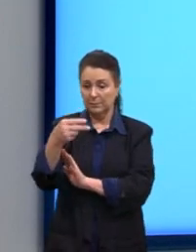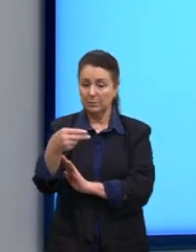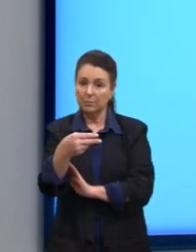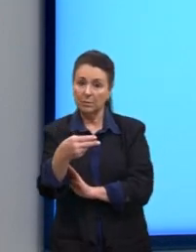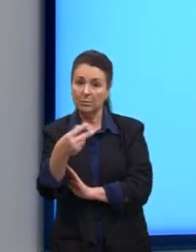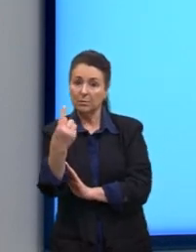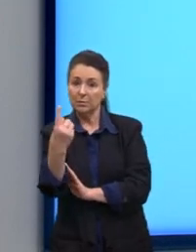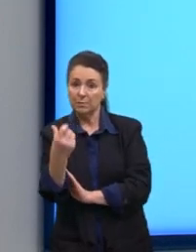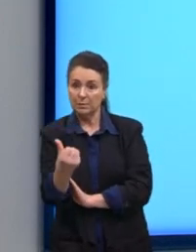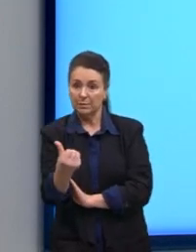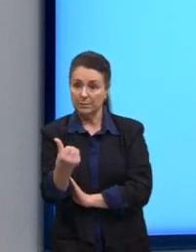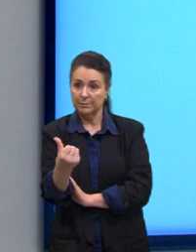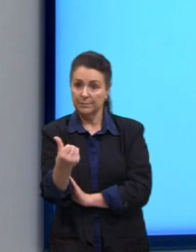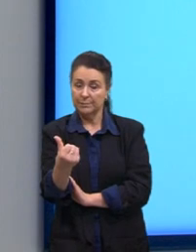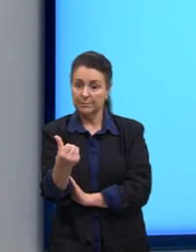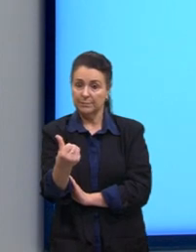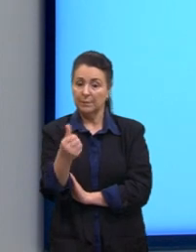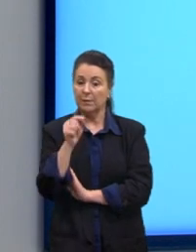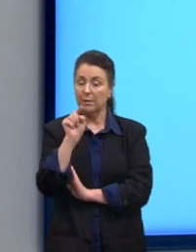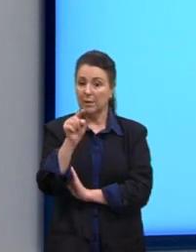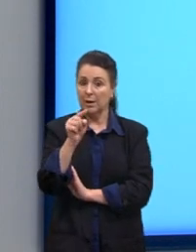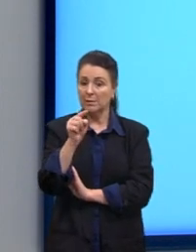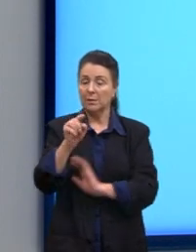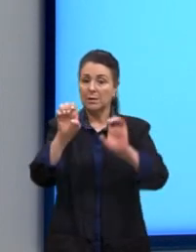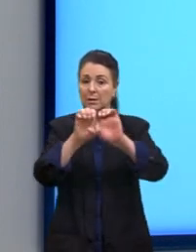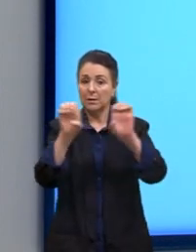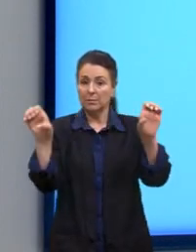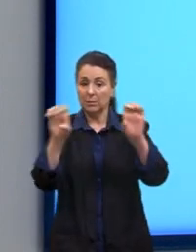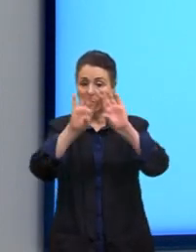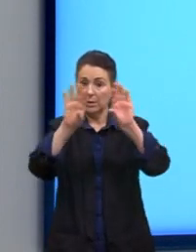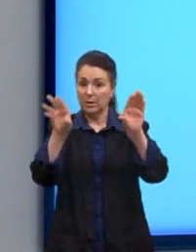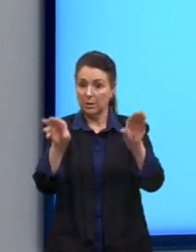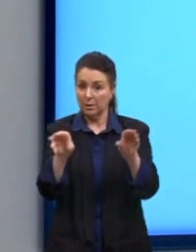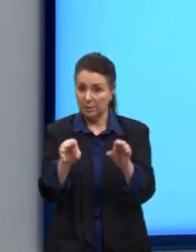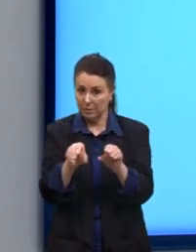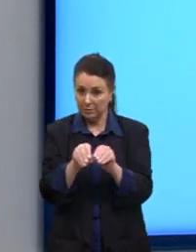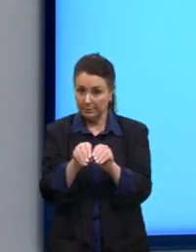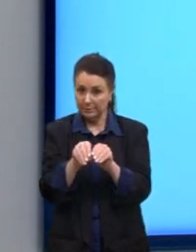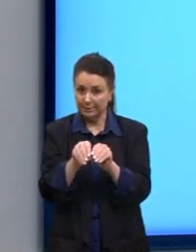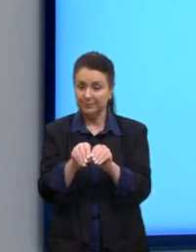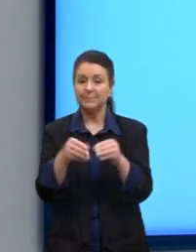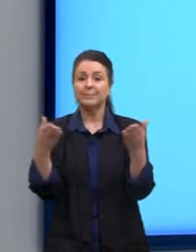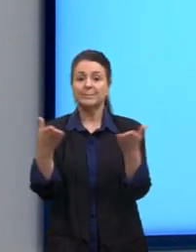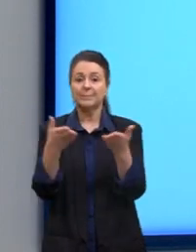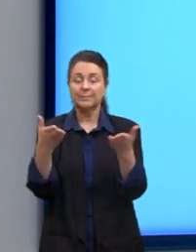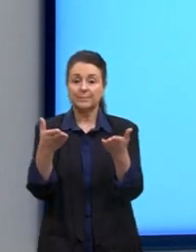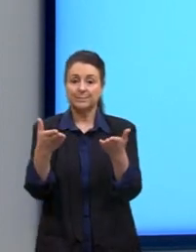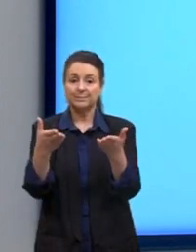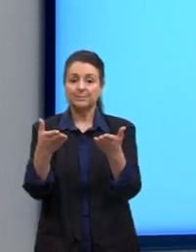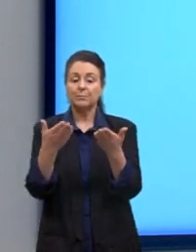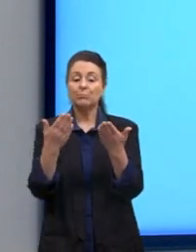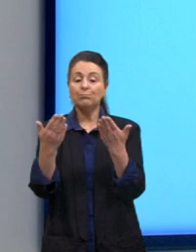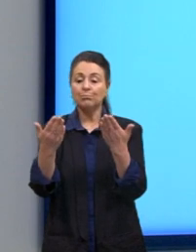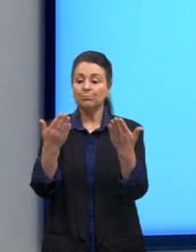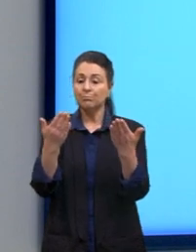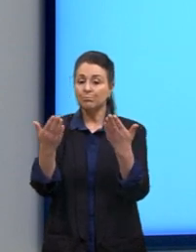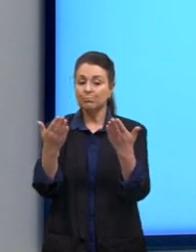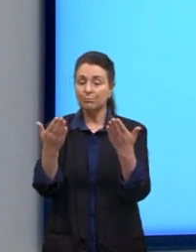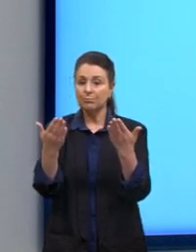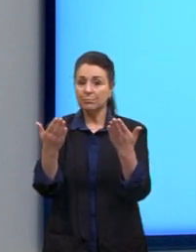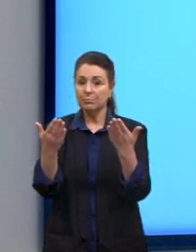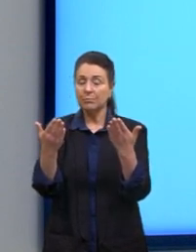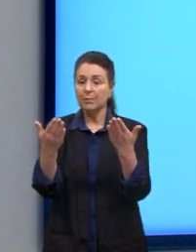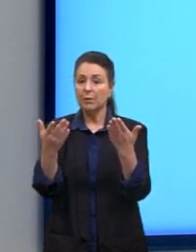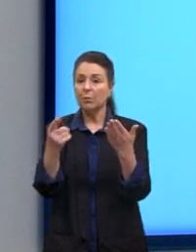16. Essa é a nossa equação reduzida. Agora, nós vamos comparar com aquela